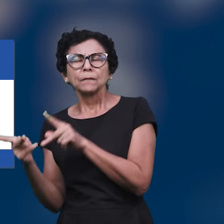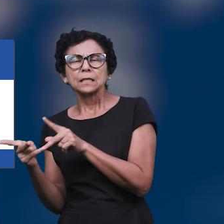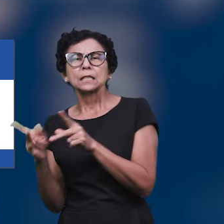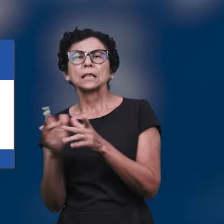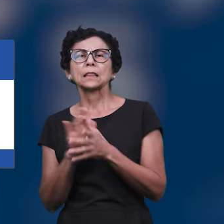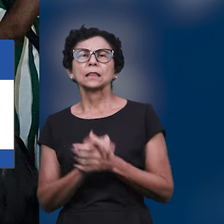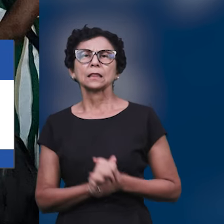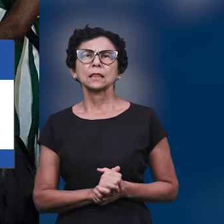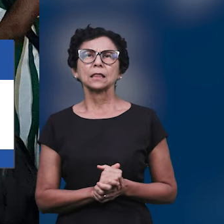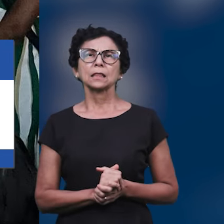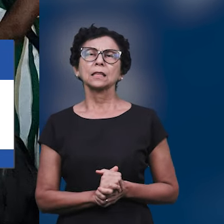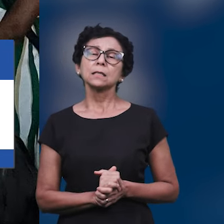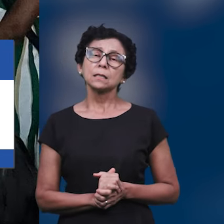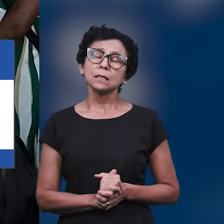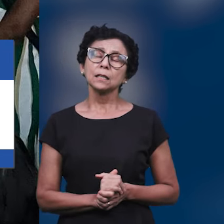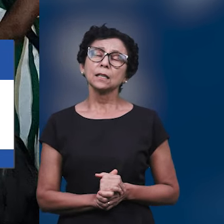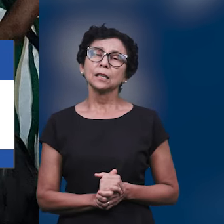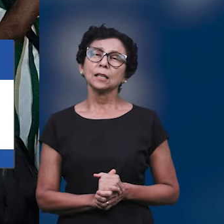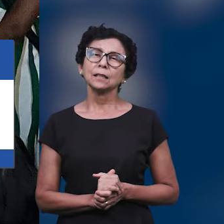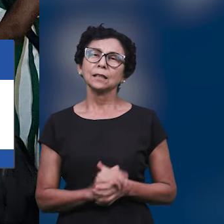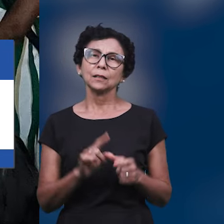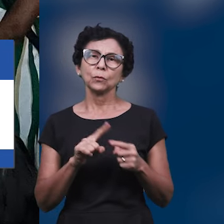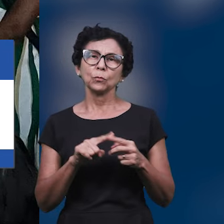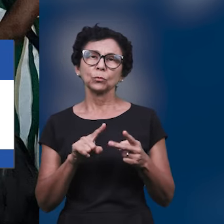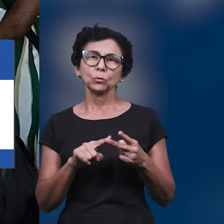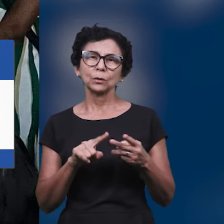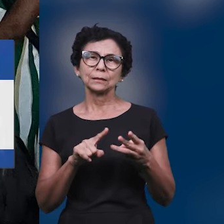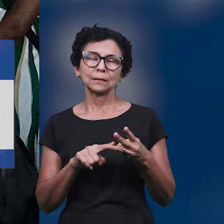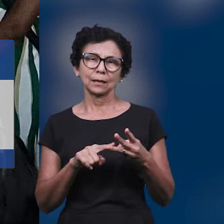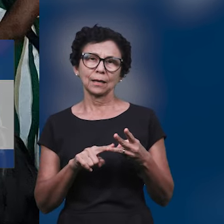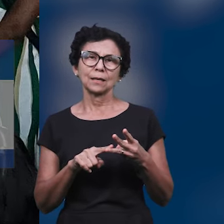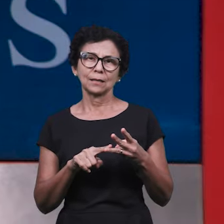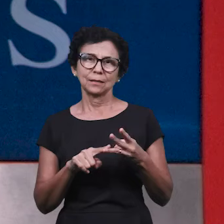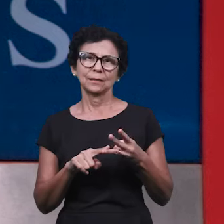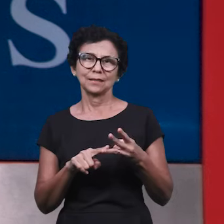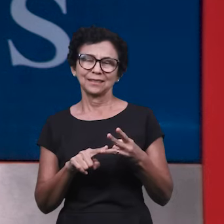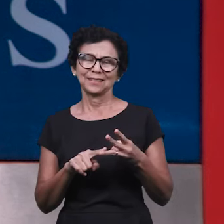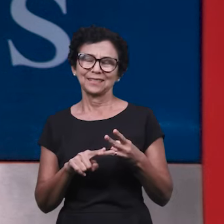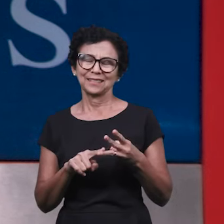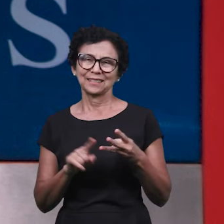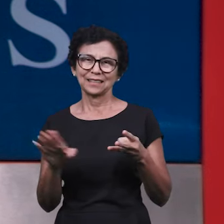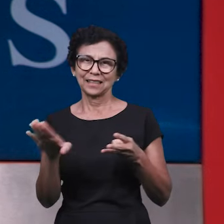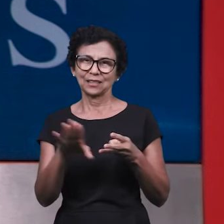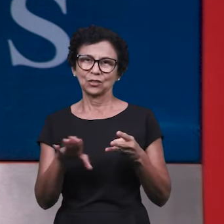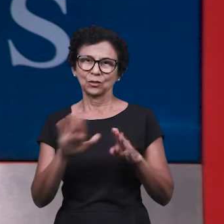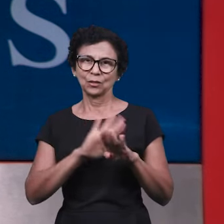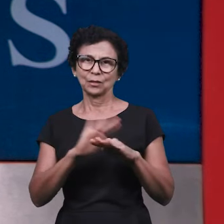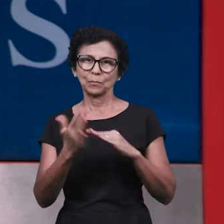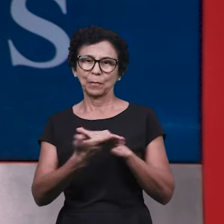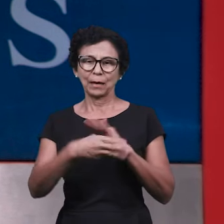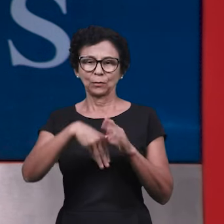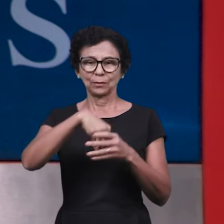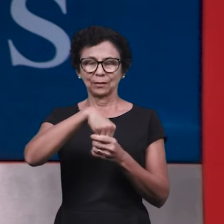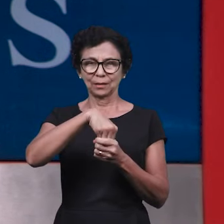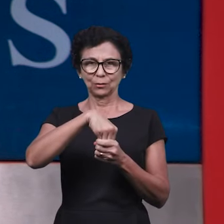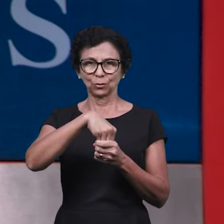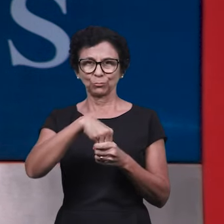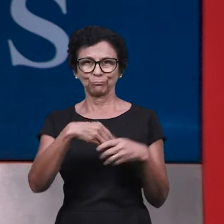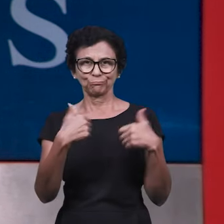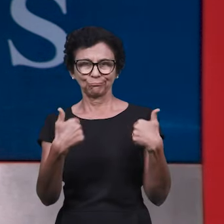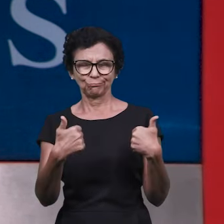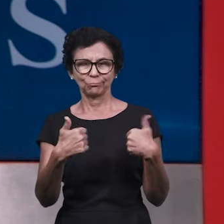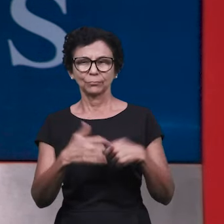com as igrejas de Andorinhas, Praia do Canto e em Seada do Suá. Louvado seja o nome do Senhor! E agora nós vamos